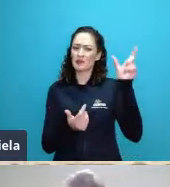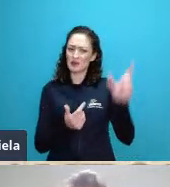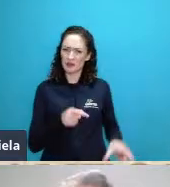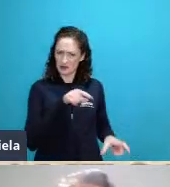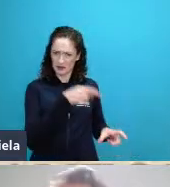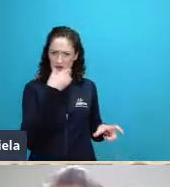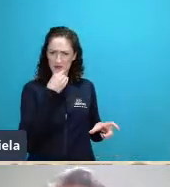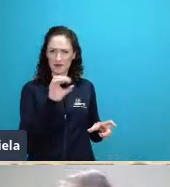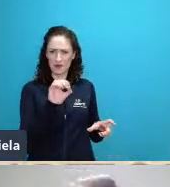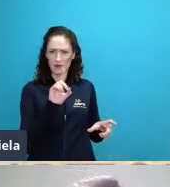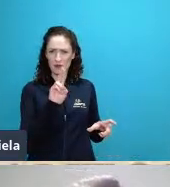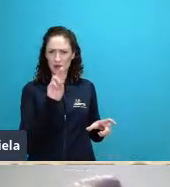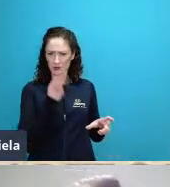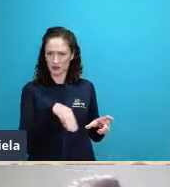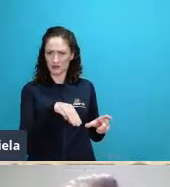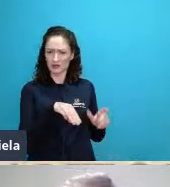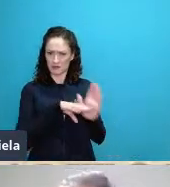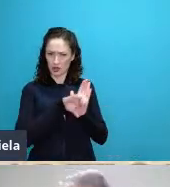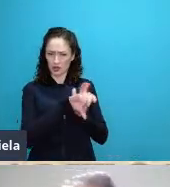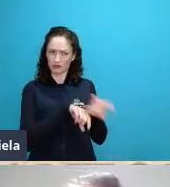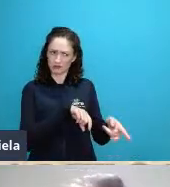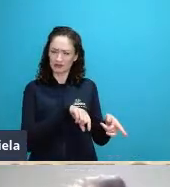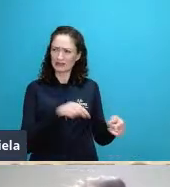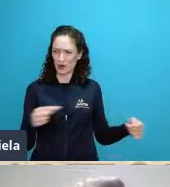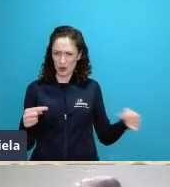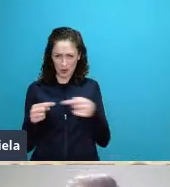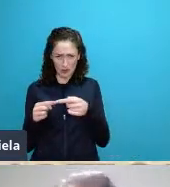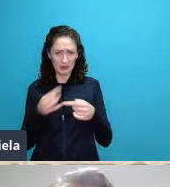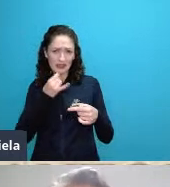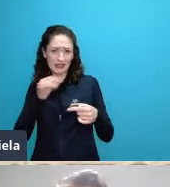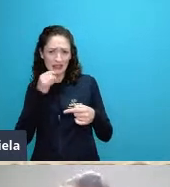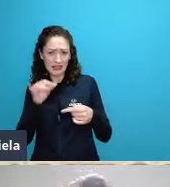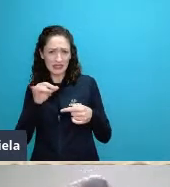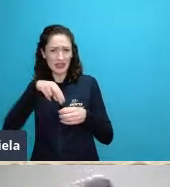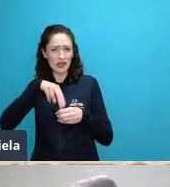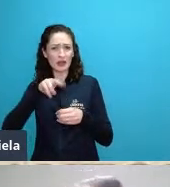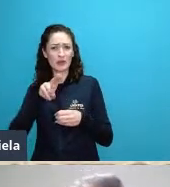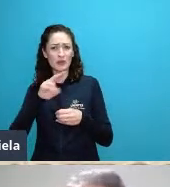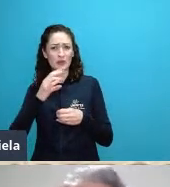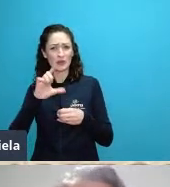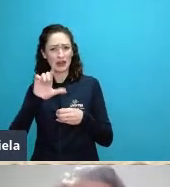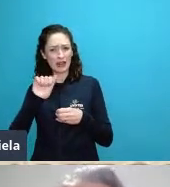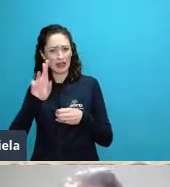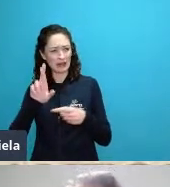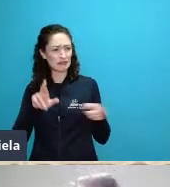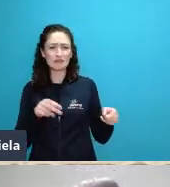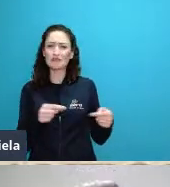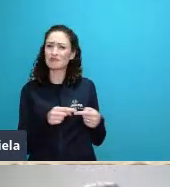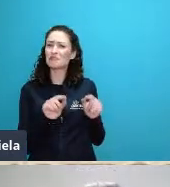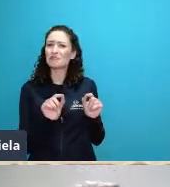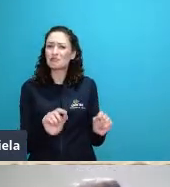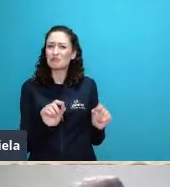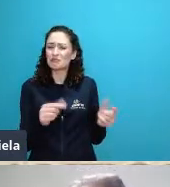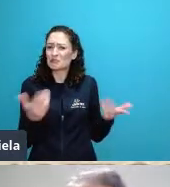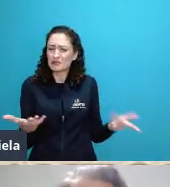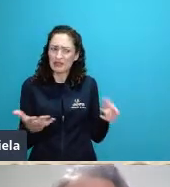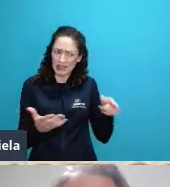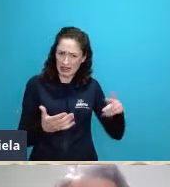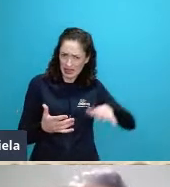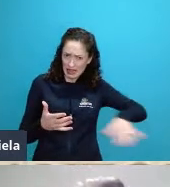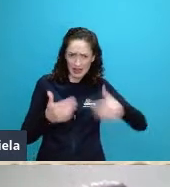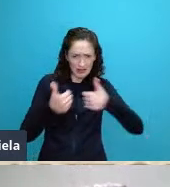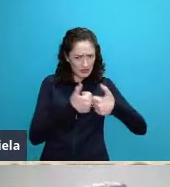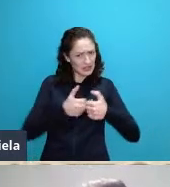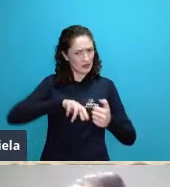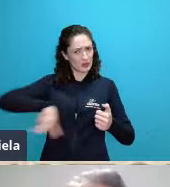a energia nuclear ele não era um físico ou um químico que pudesse estar atuando nessa área mas pode passar o